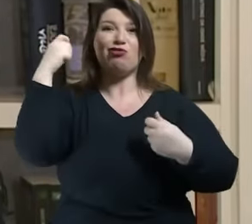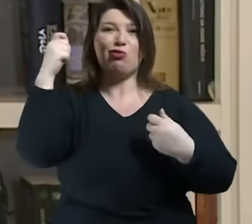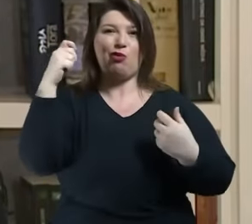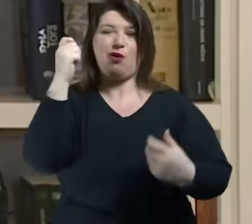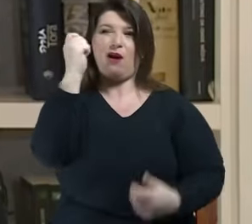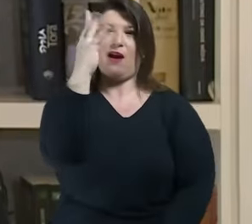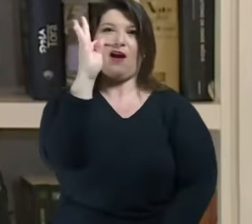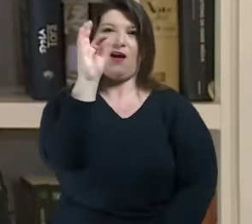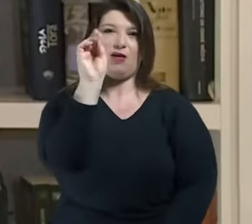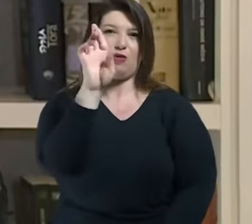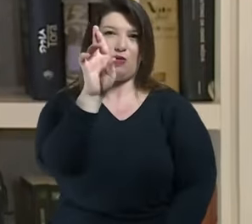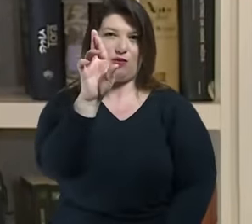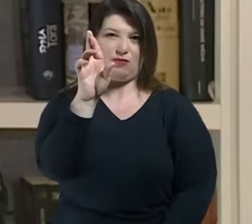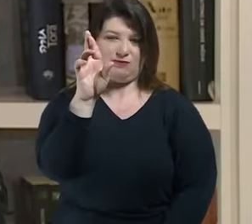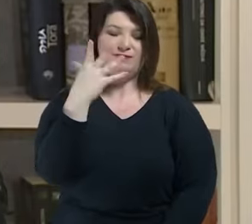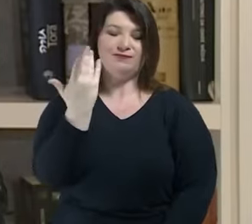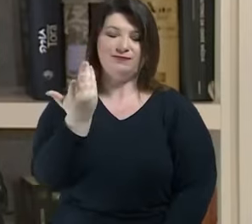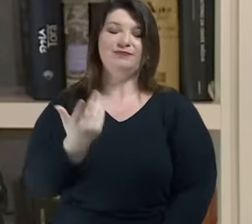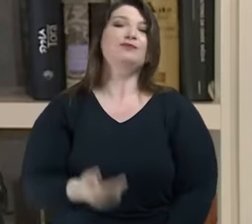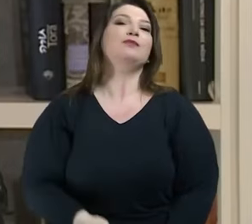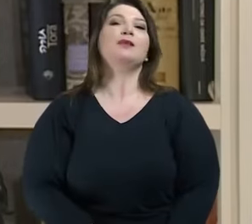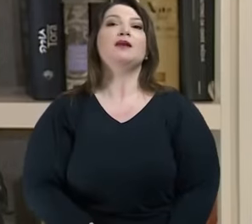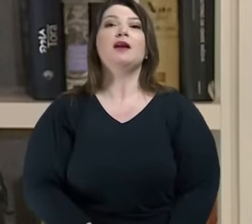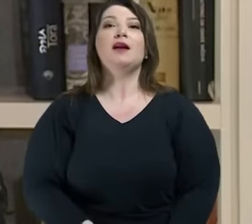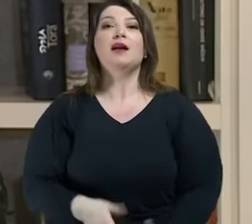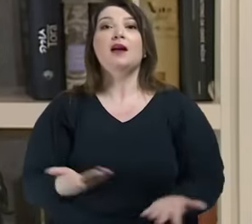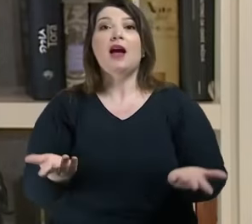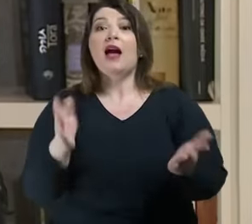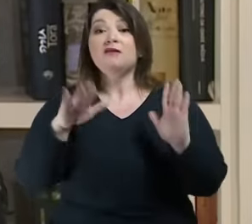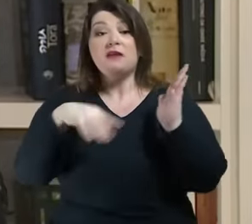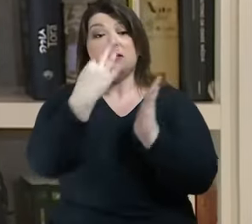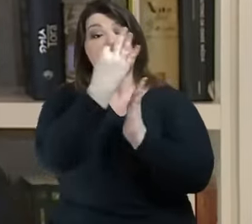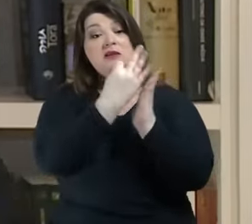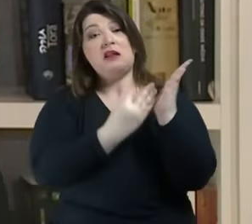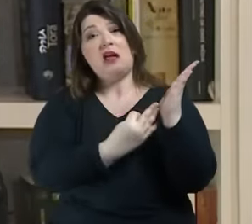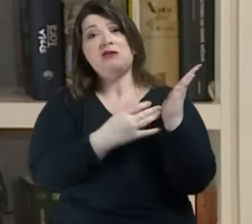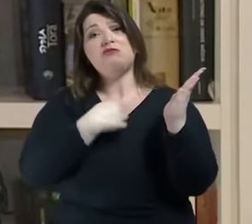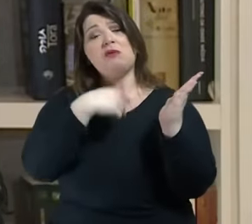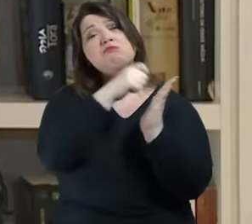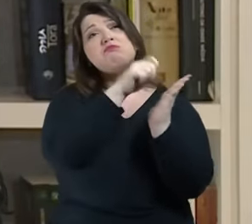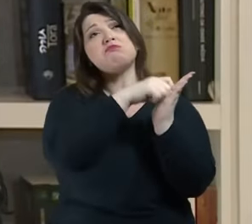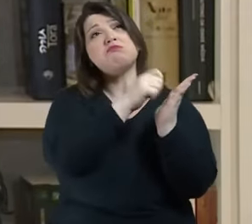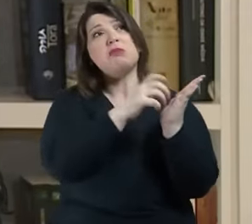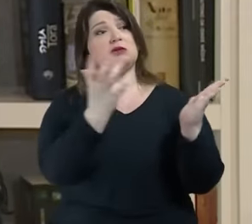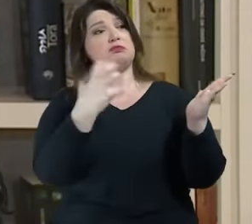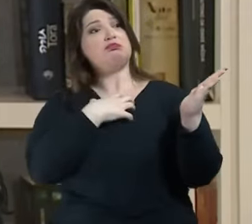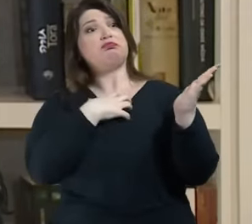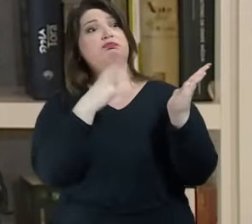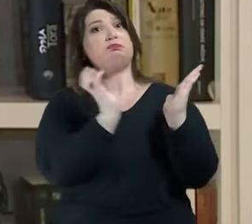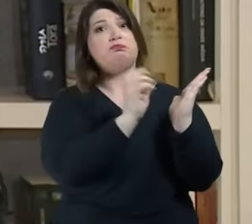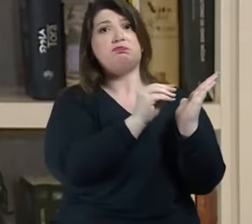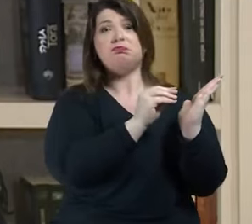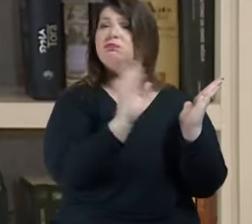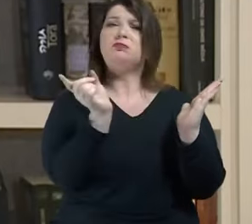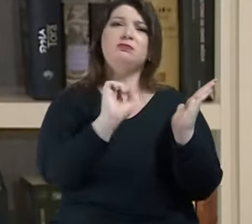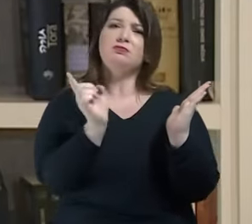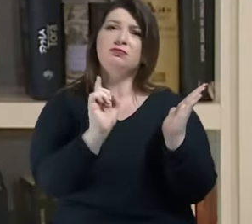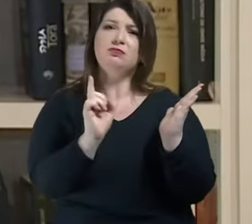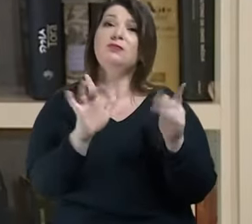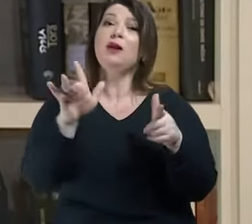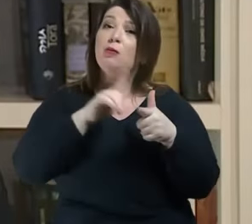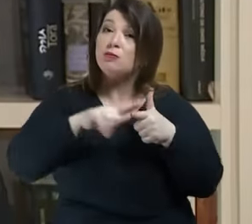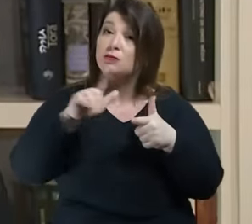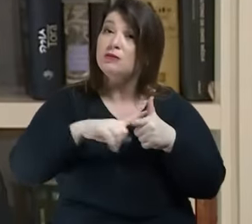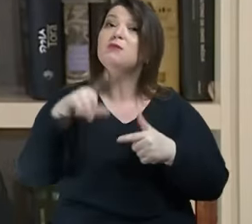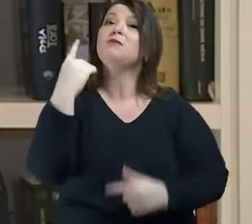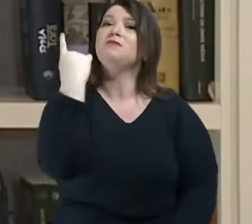que não necessariamente eu estou sentindo. Então, aqui começamos um primeiro problema. Eu falei que eu posso